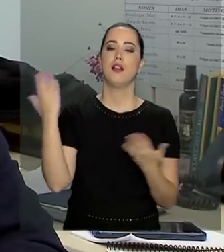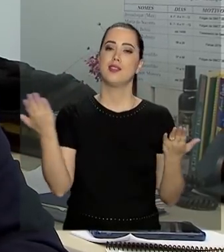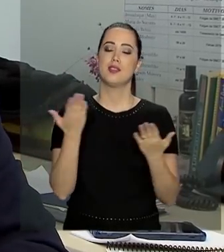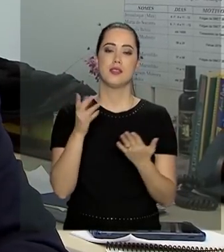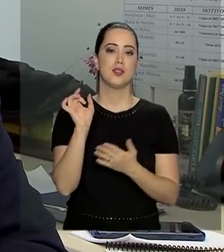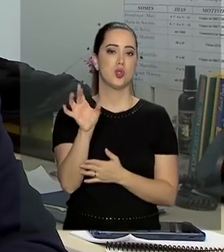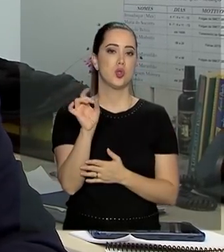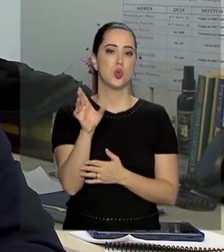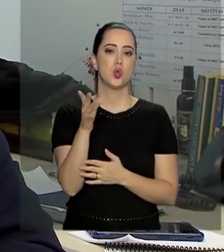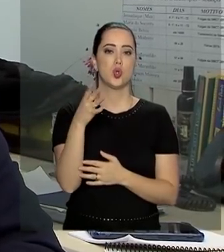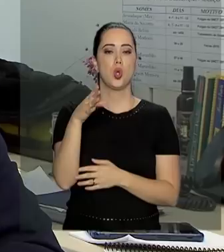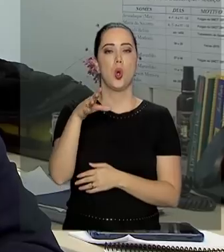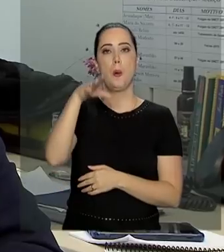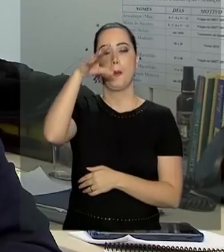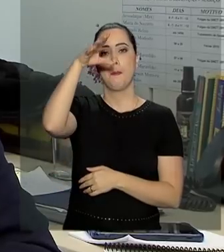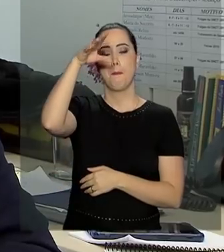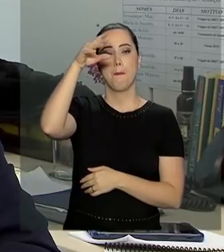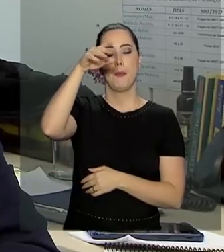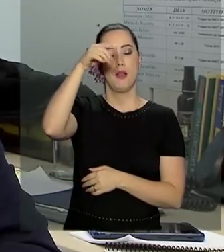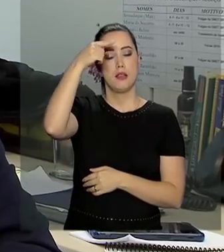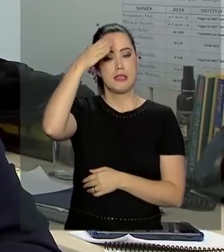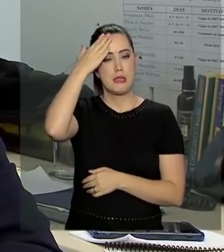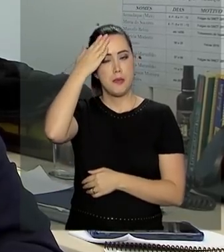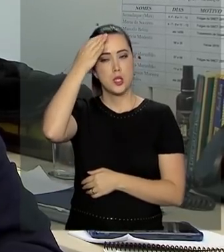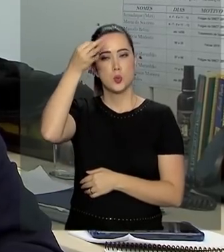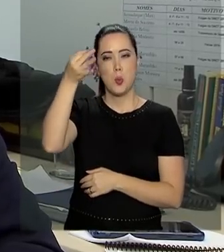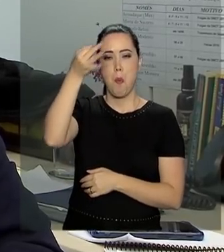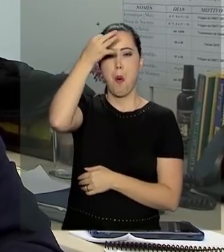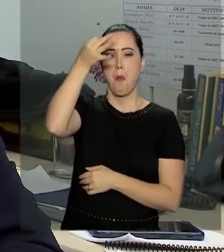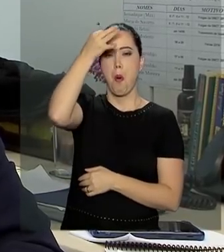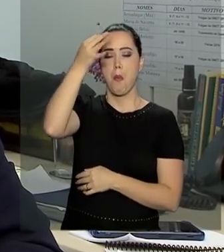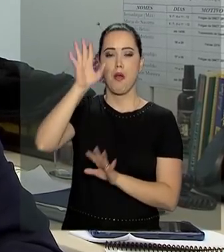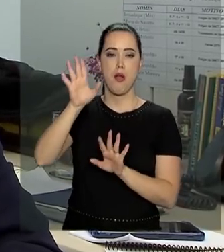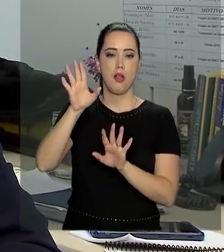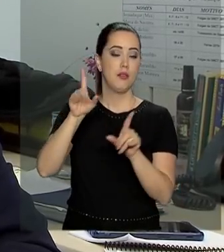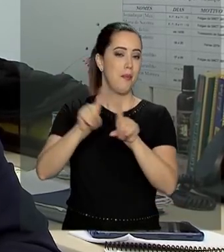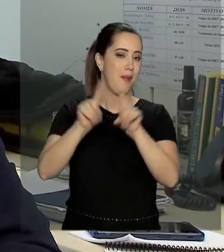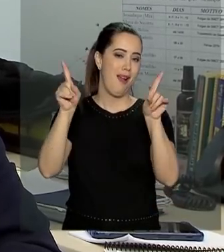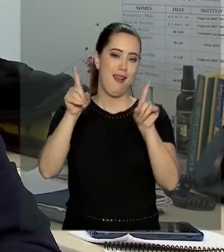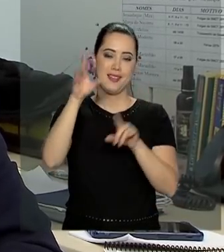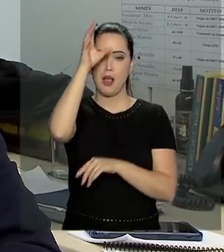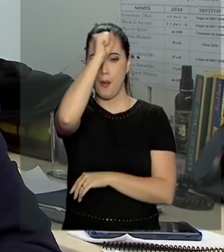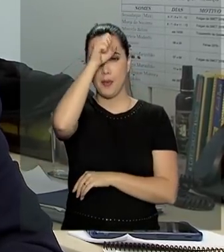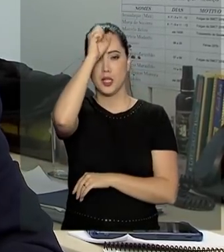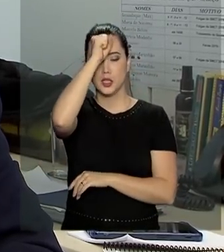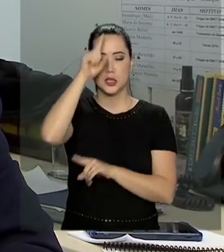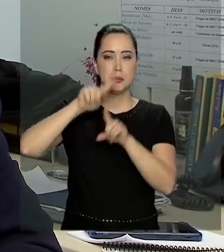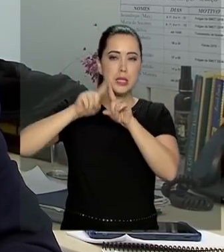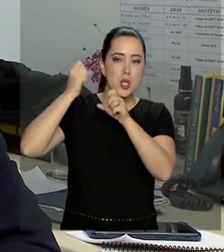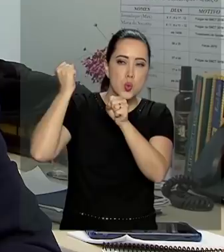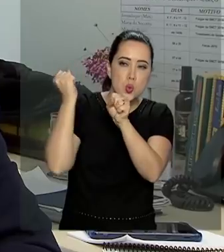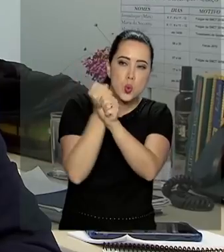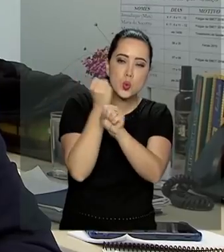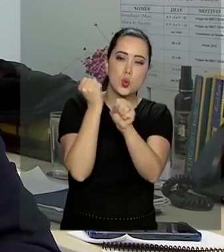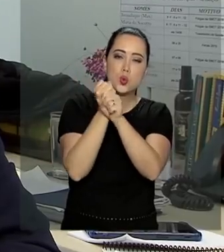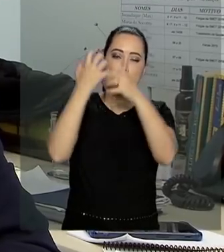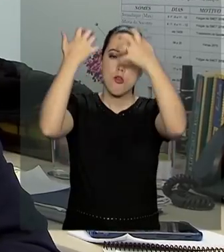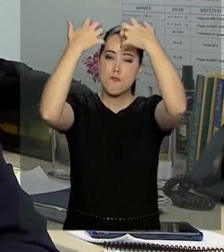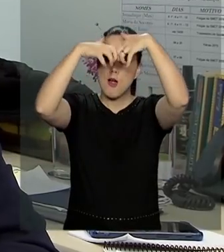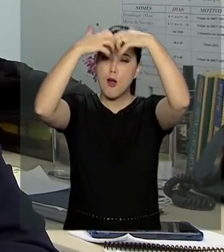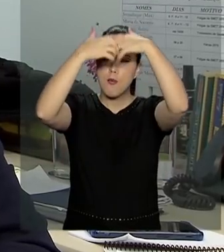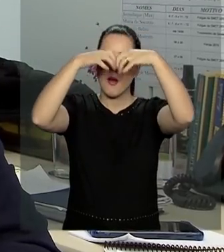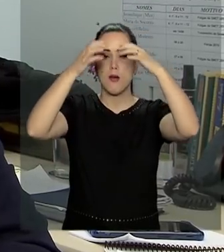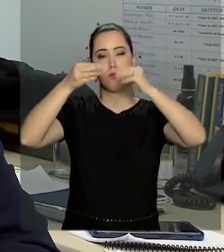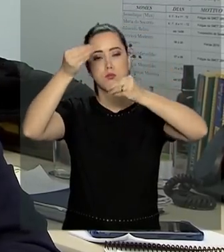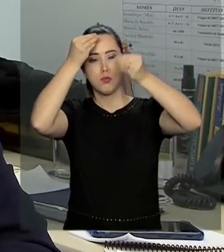um ato de decorar e responder e aprender conceito. Mas é um ato de construir um conhecimento e